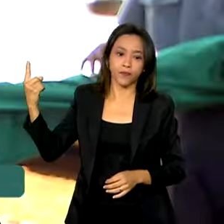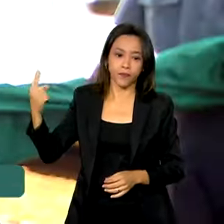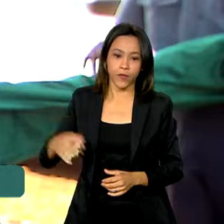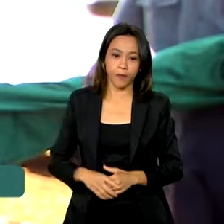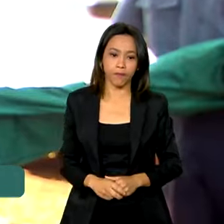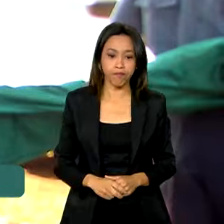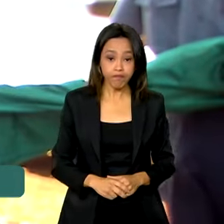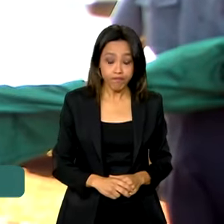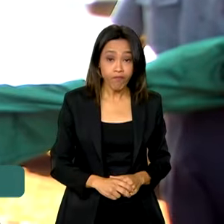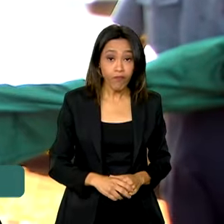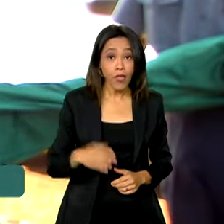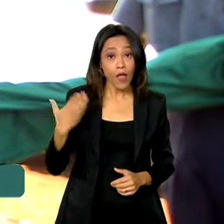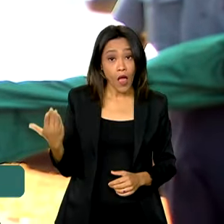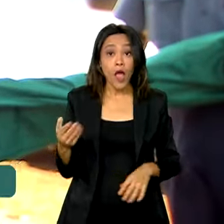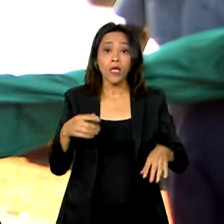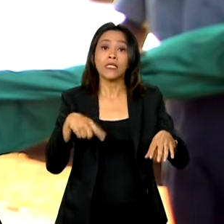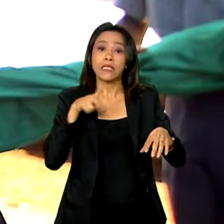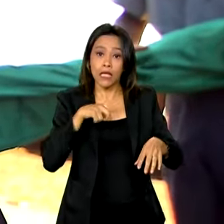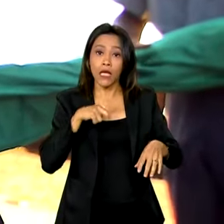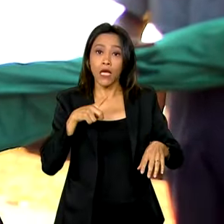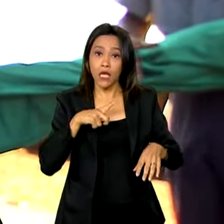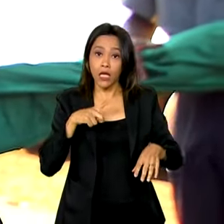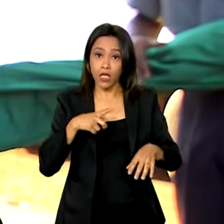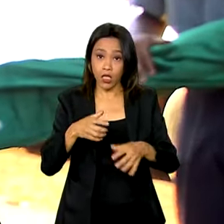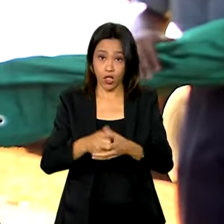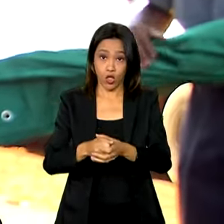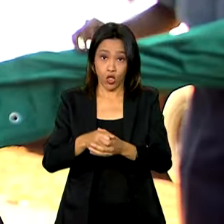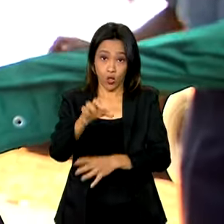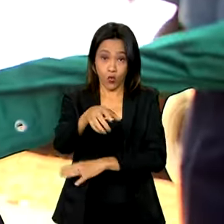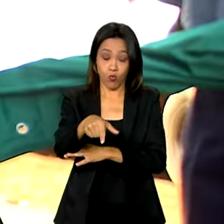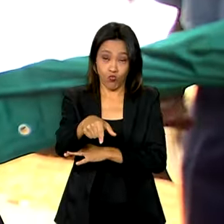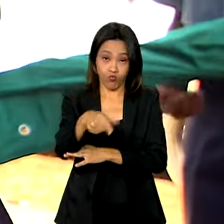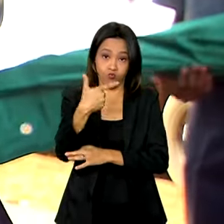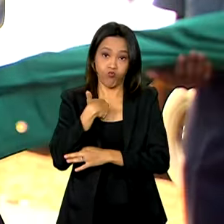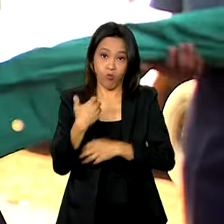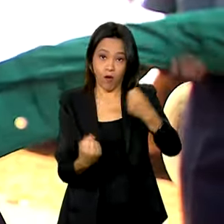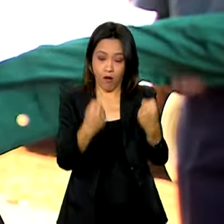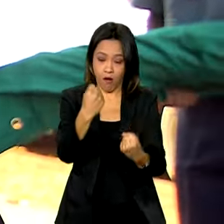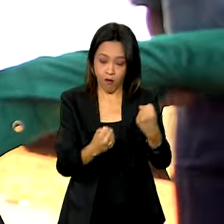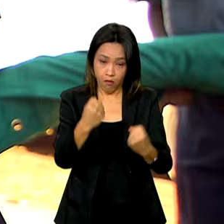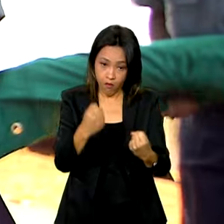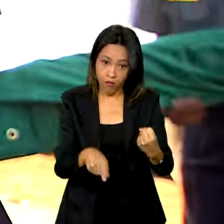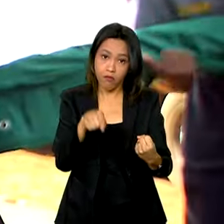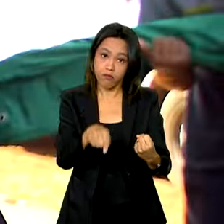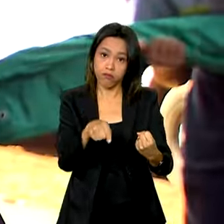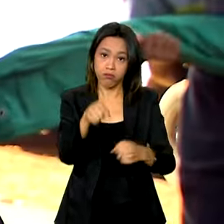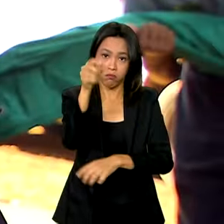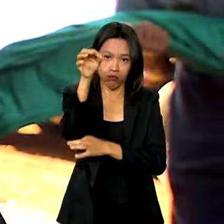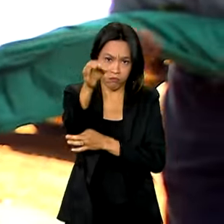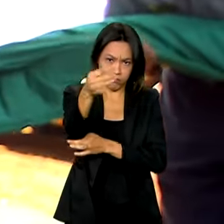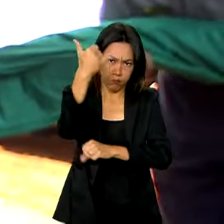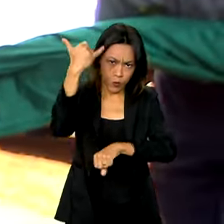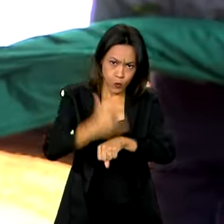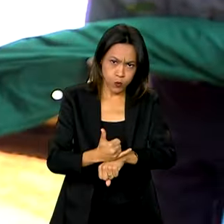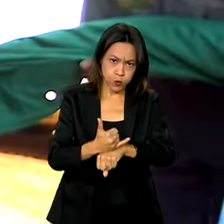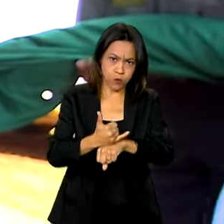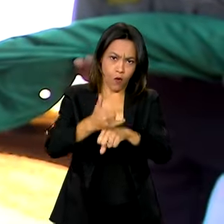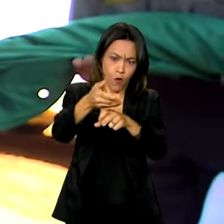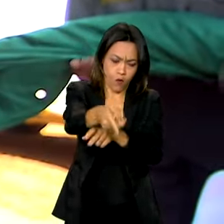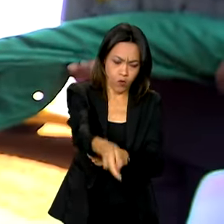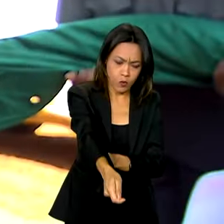Tem um sistema de elevação de elevador mecânico, que ela é reforçada com cabos marítimos,